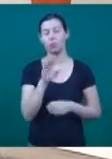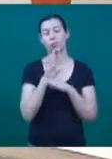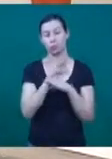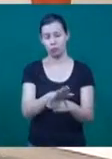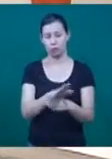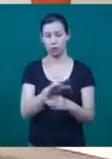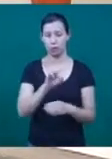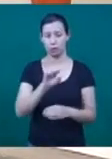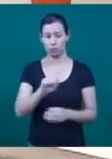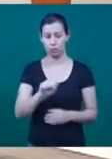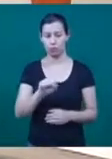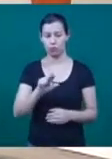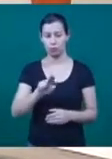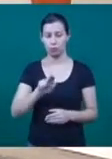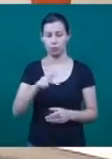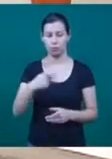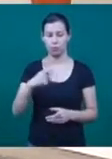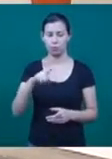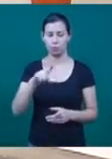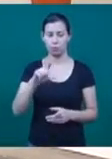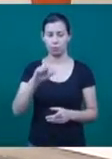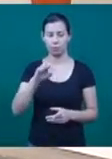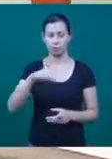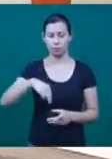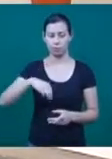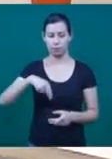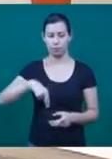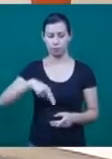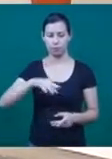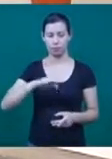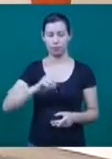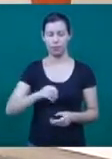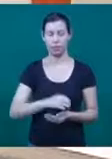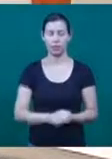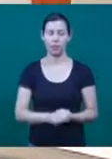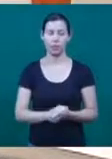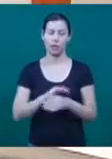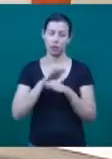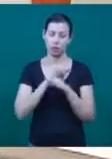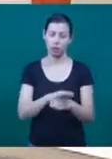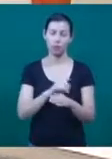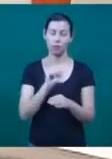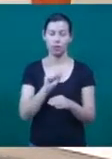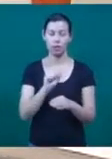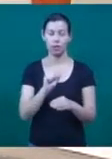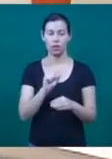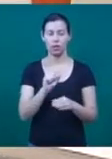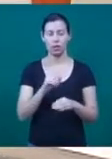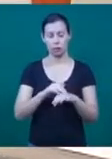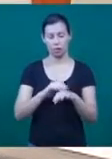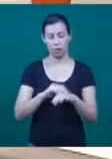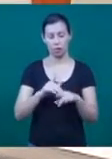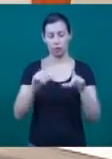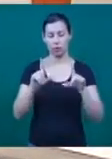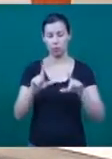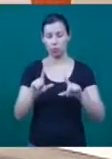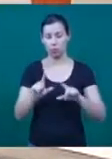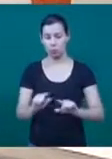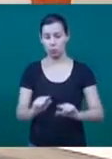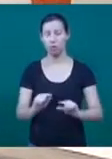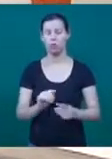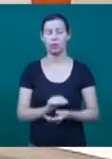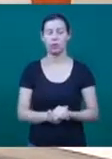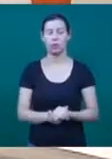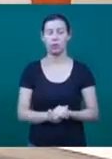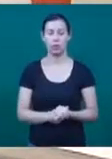progressão da doença, diminuir a quantidade de lesões que ela vai apresentar ao longo da vida, e com